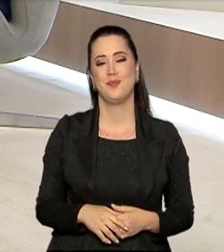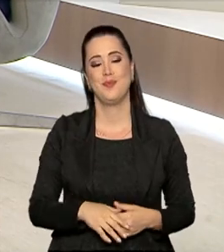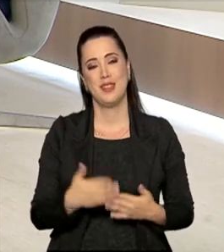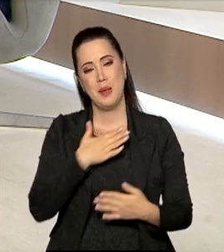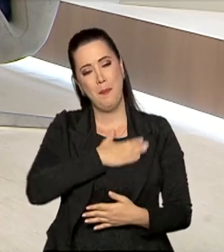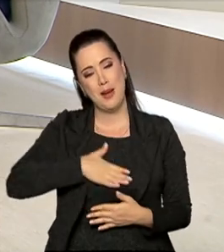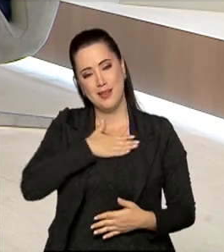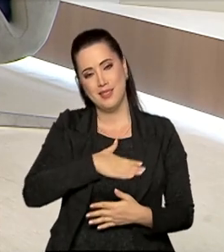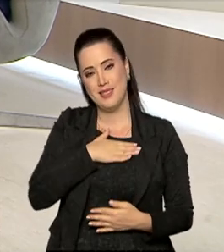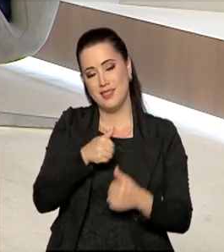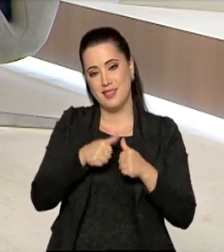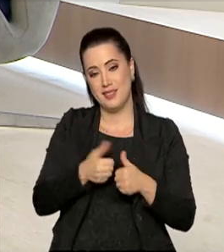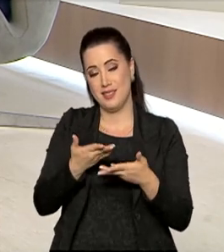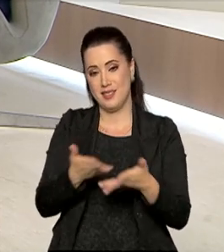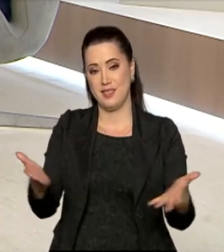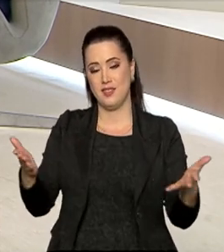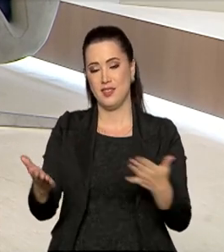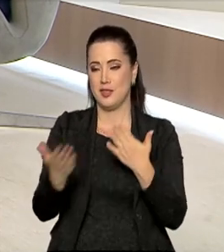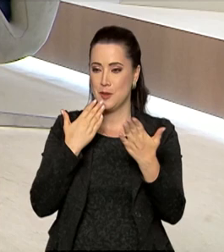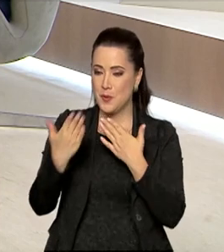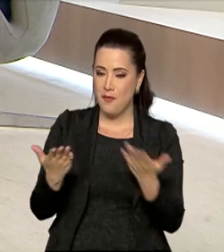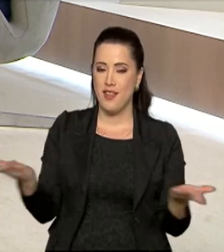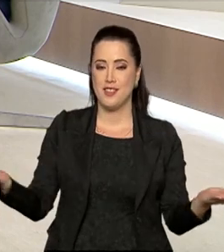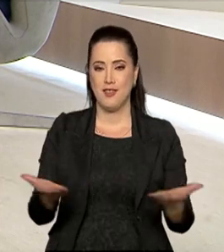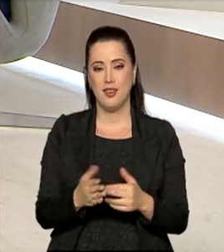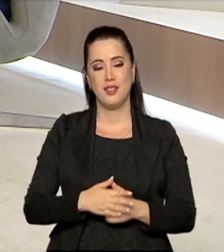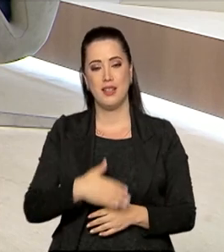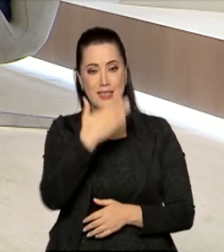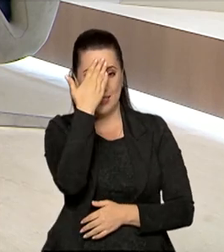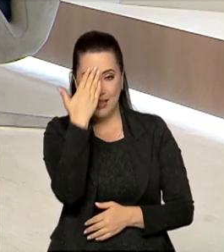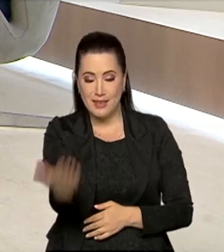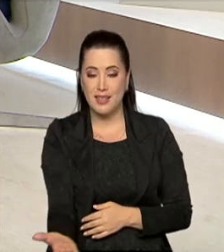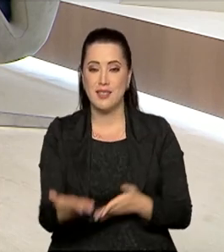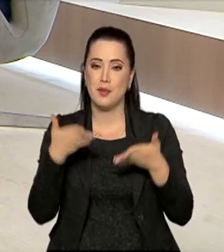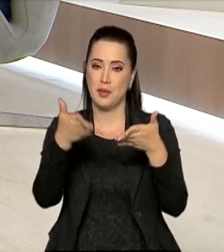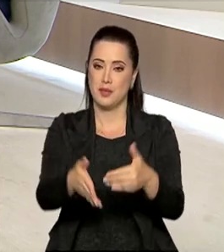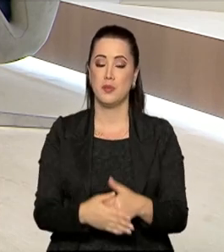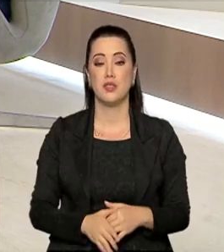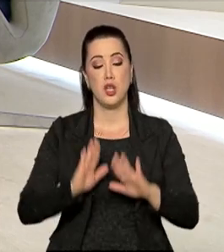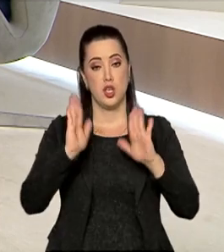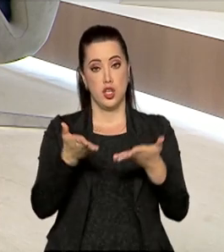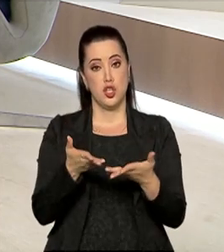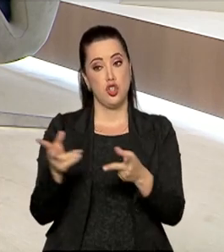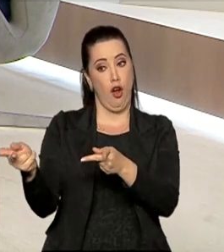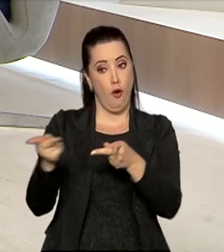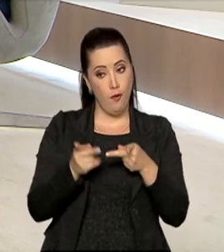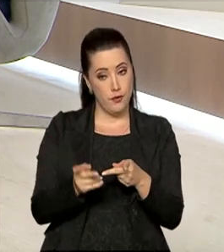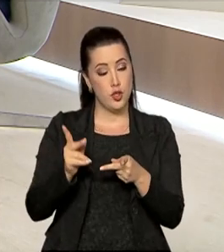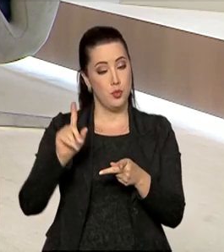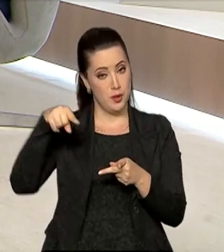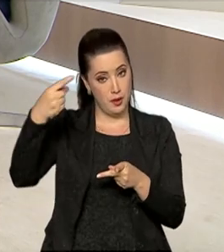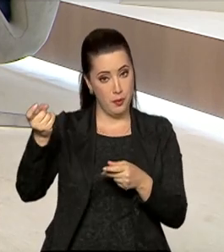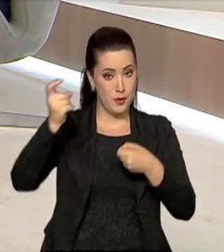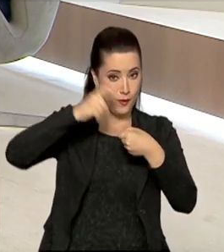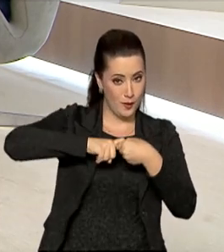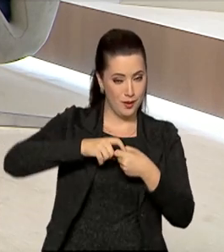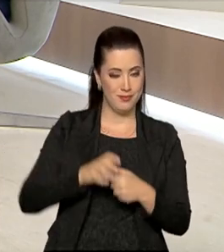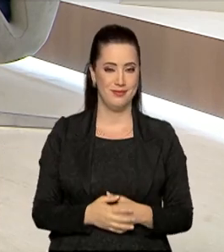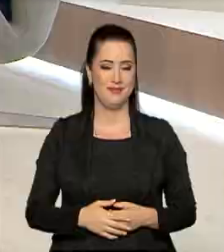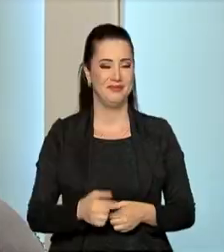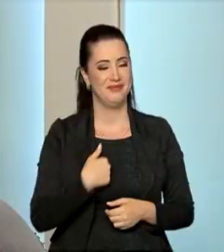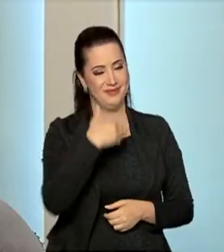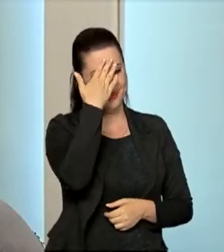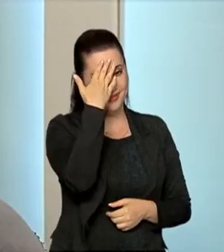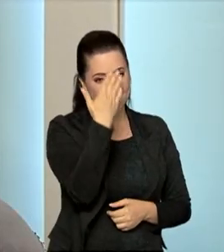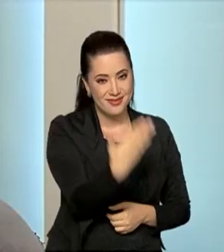É um prazer estar aqui com vocês nessa conversa, presidente. Muito obrigado pela participação. Já deixamos o convite para o senhor voltar? Obrigado,